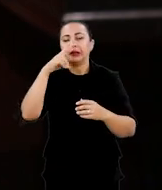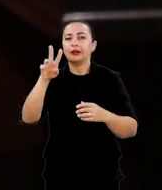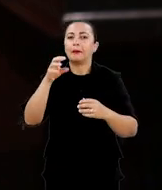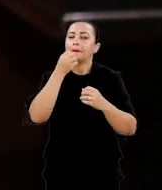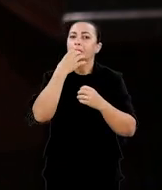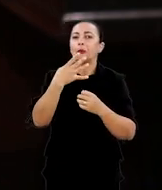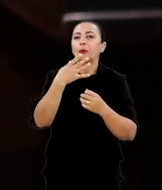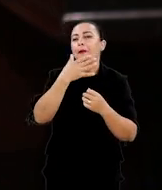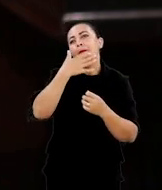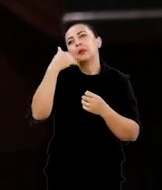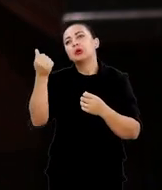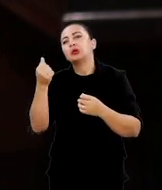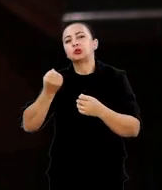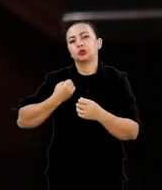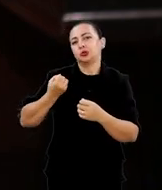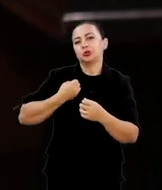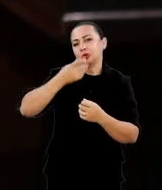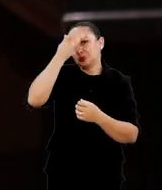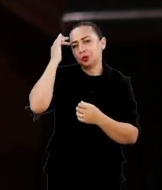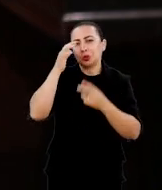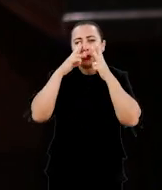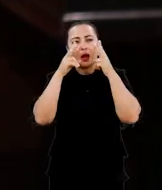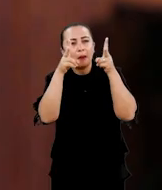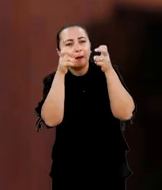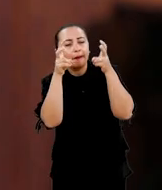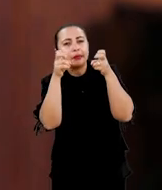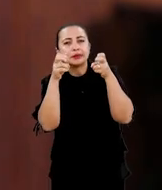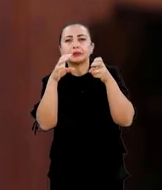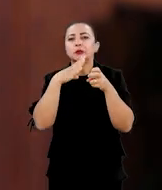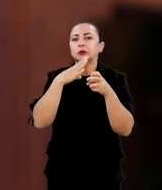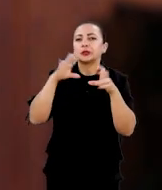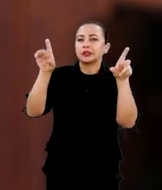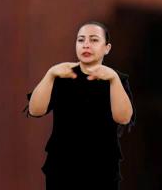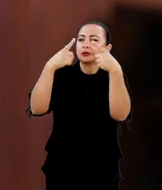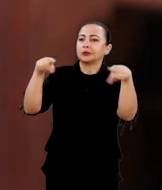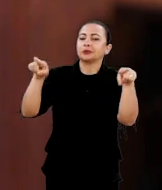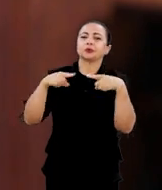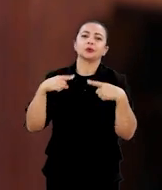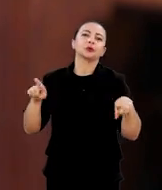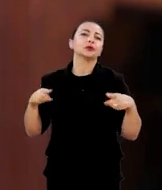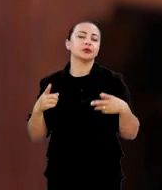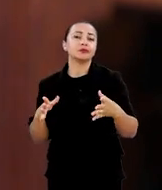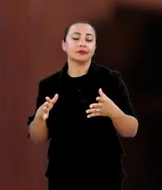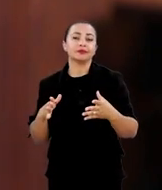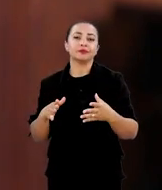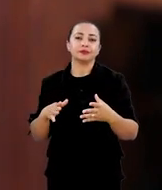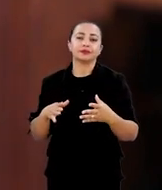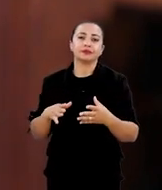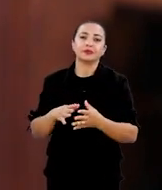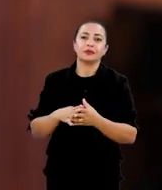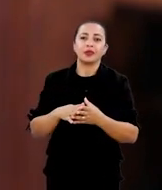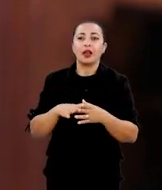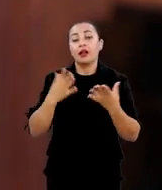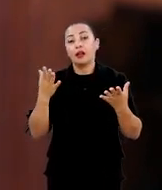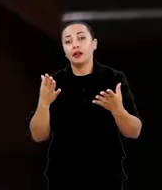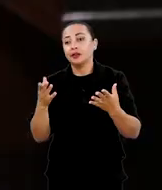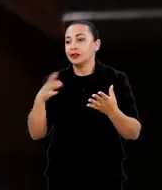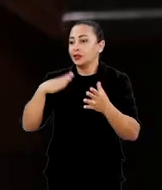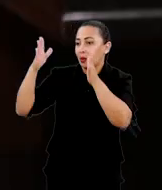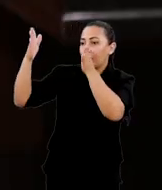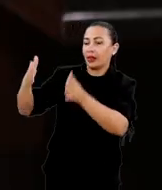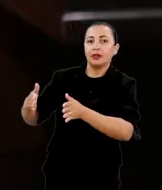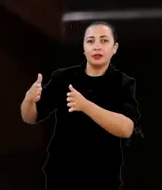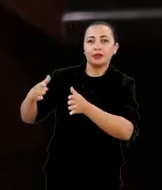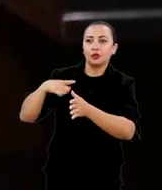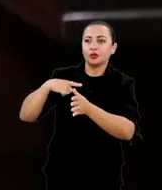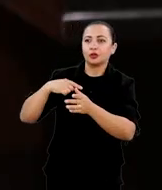numerosa, que fazia mais facilmente chegar a um número maior de pessoas, a música. Aí, de